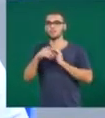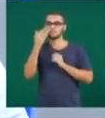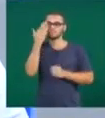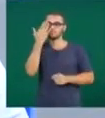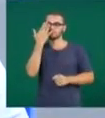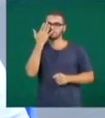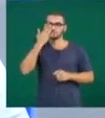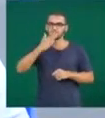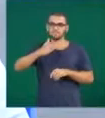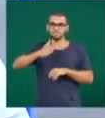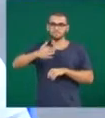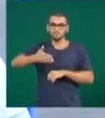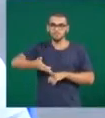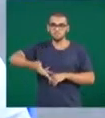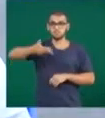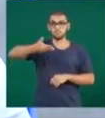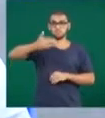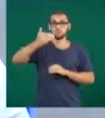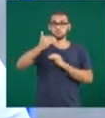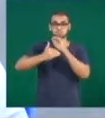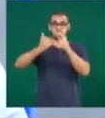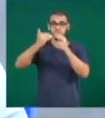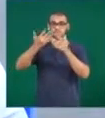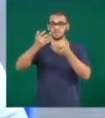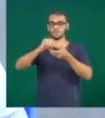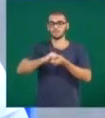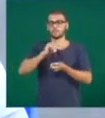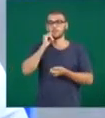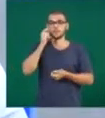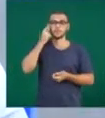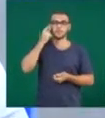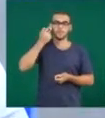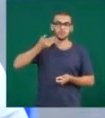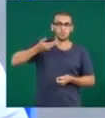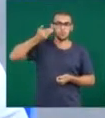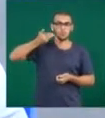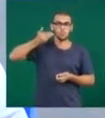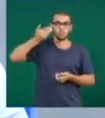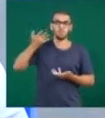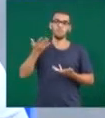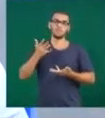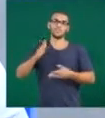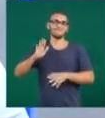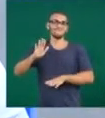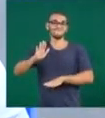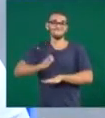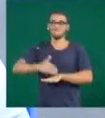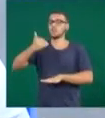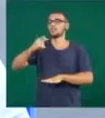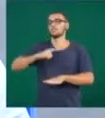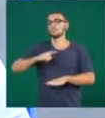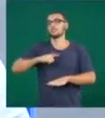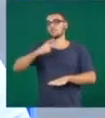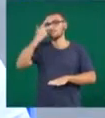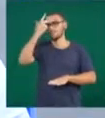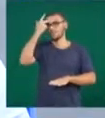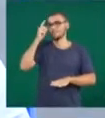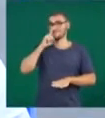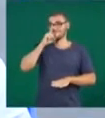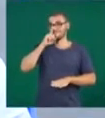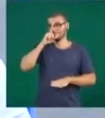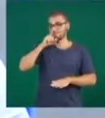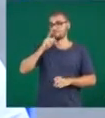começa a aumentar mesmo, né? A pressão intraocular é hoje o principal fator de risco para o